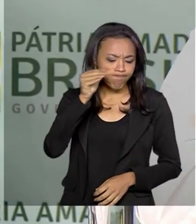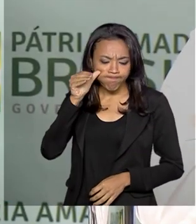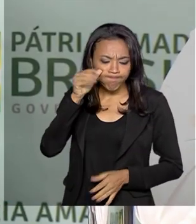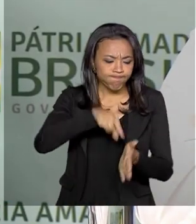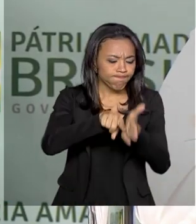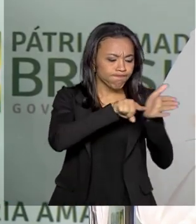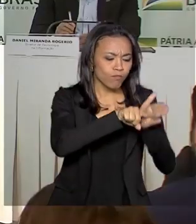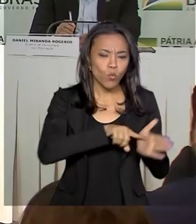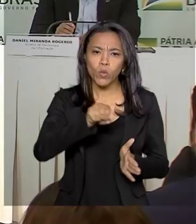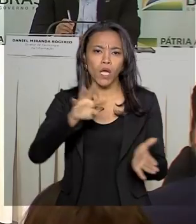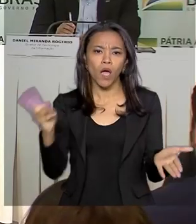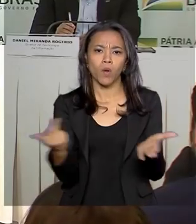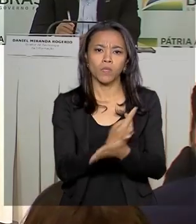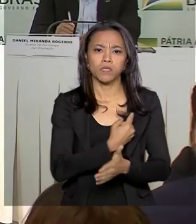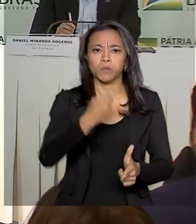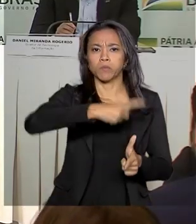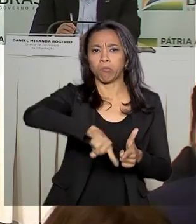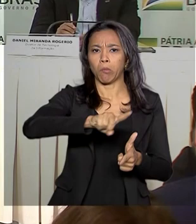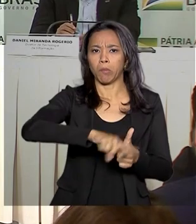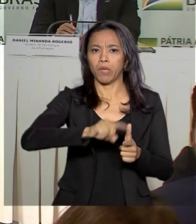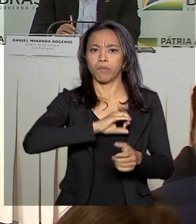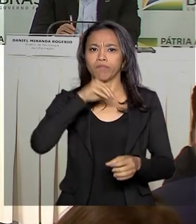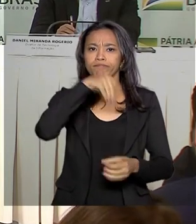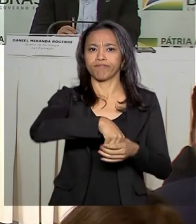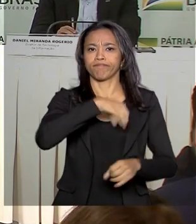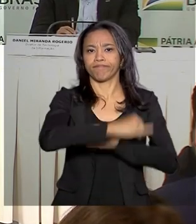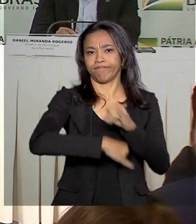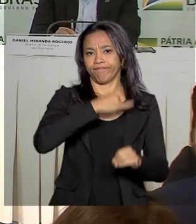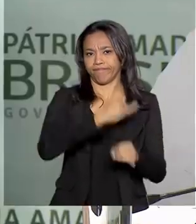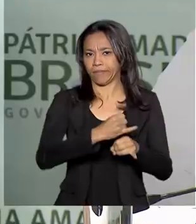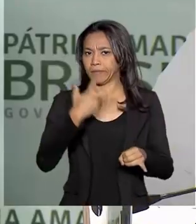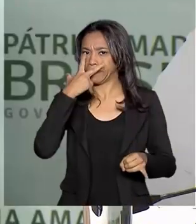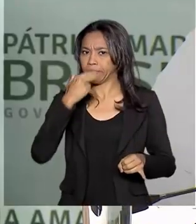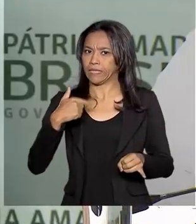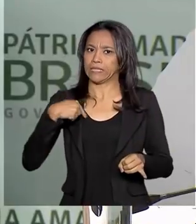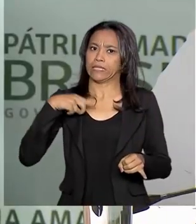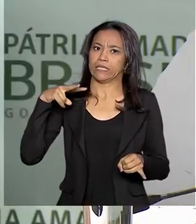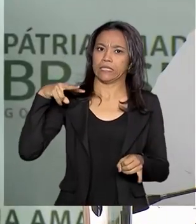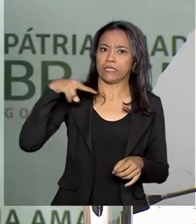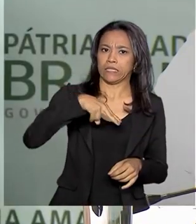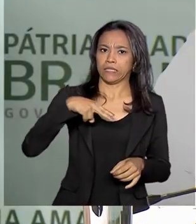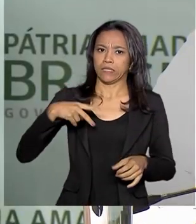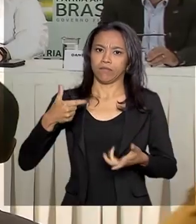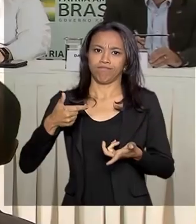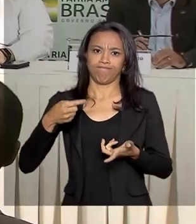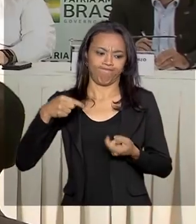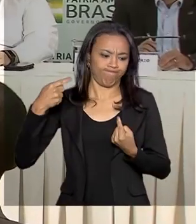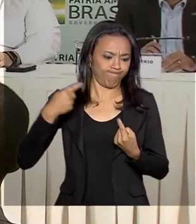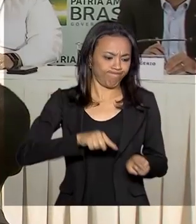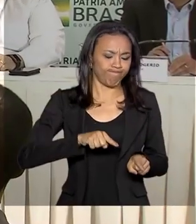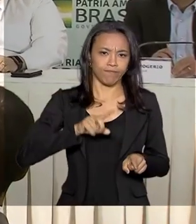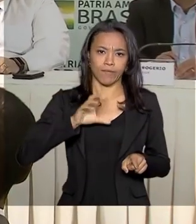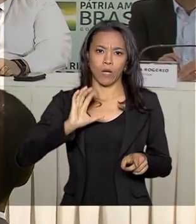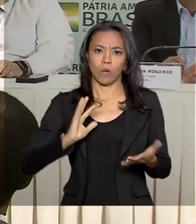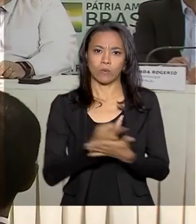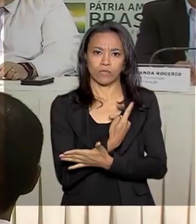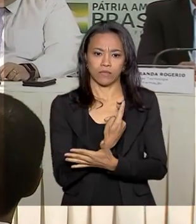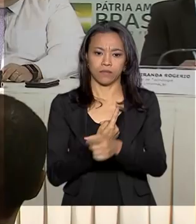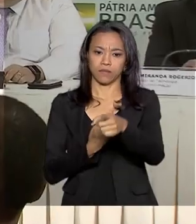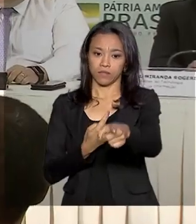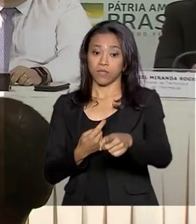Ministério da Educação, que, segundo ele, apresentam indícios de possíveis ataques. Os serviços estão